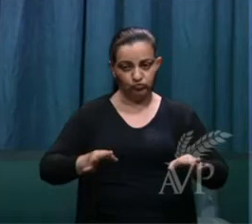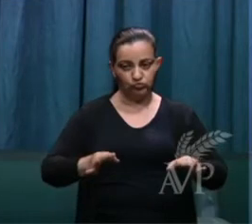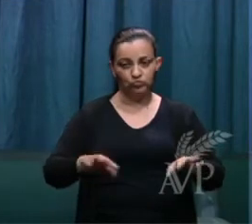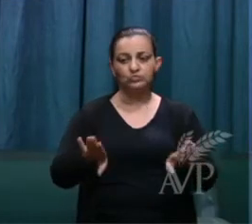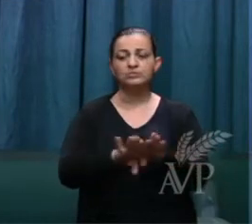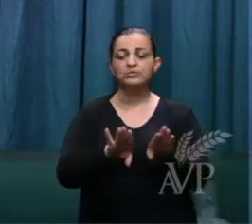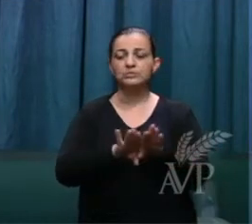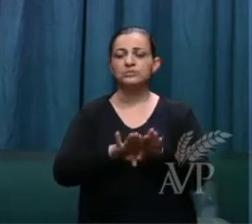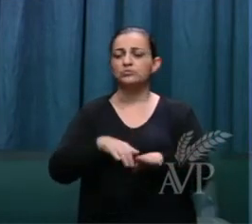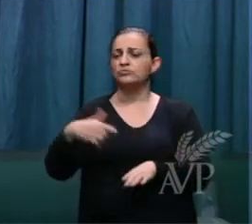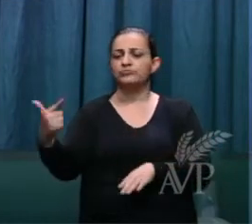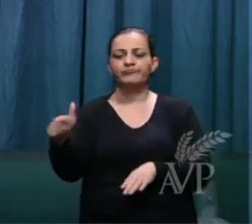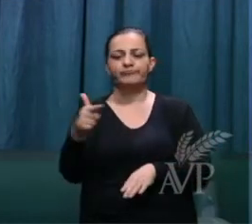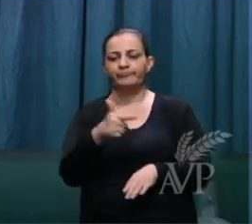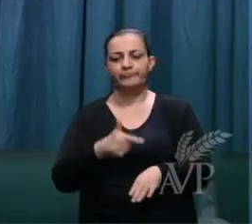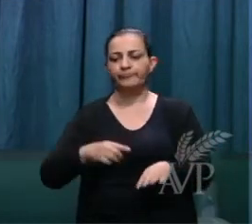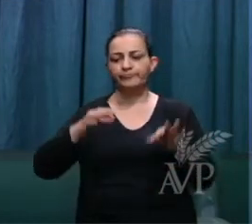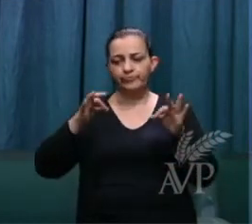injustos